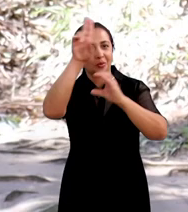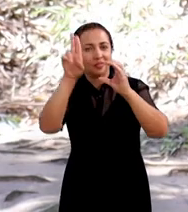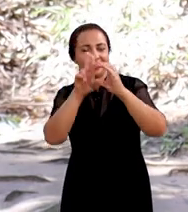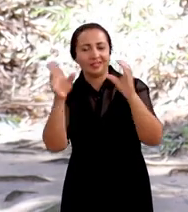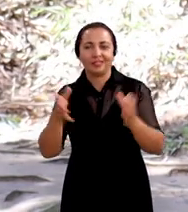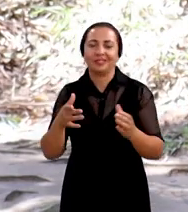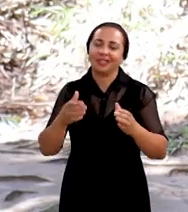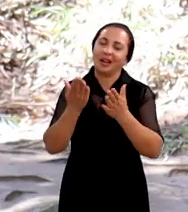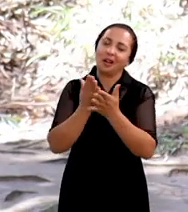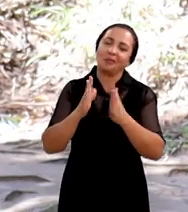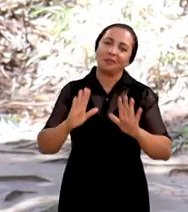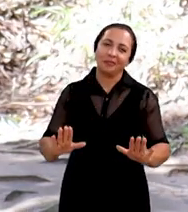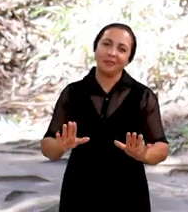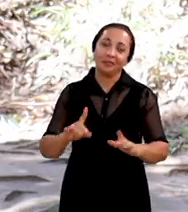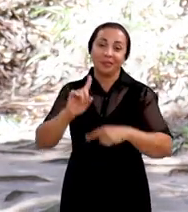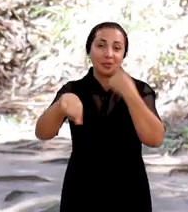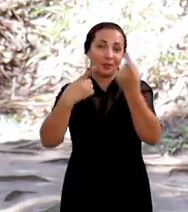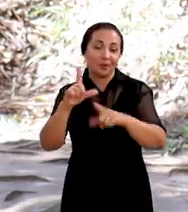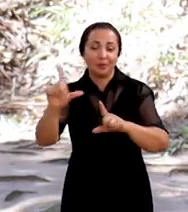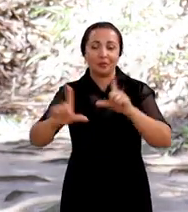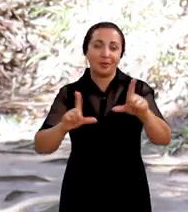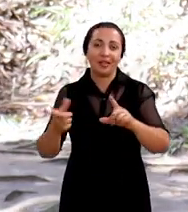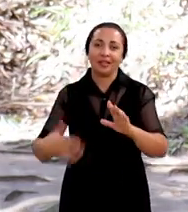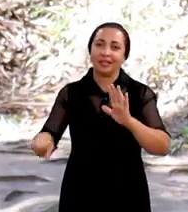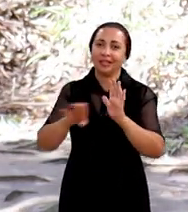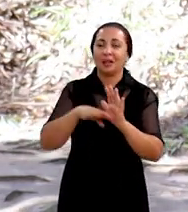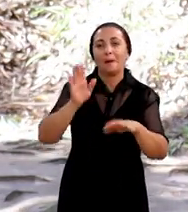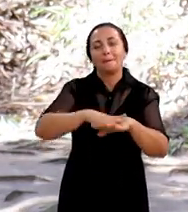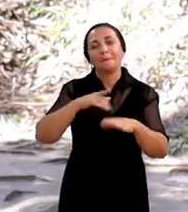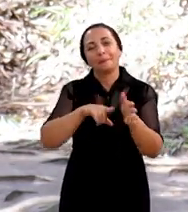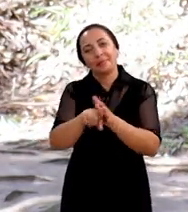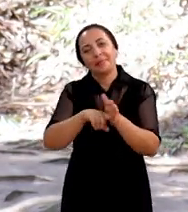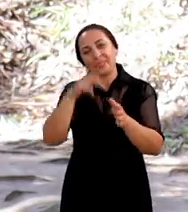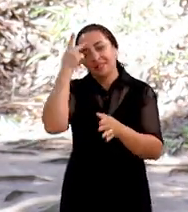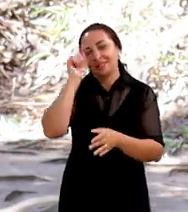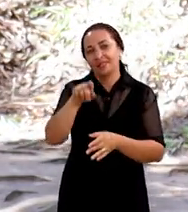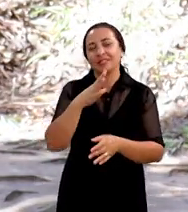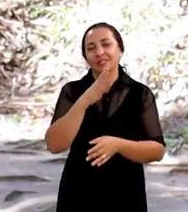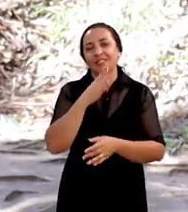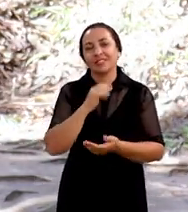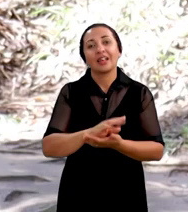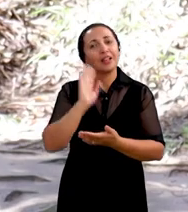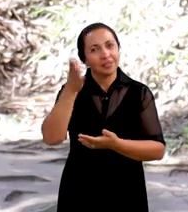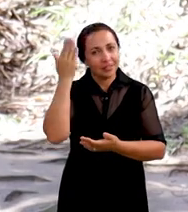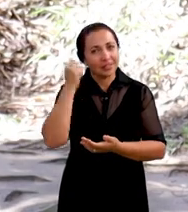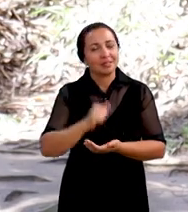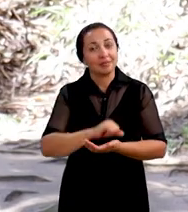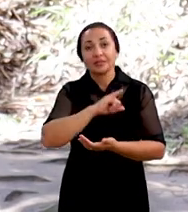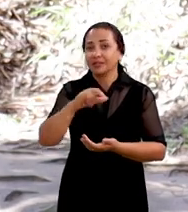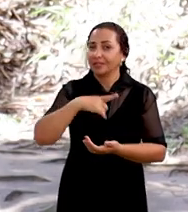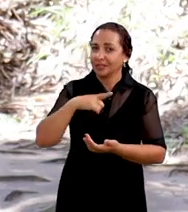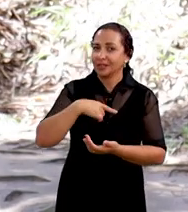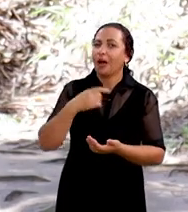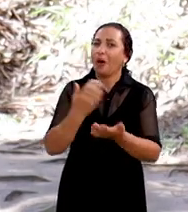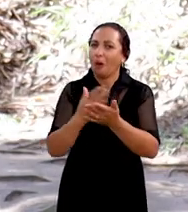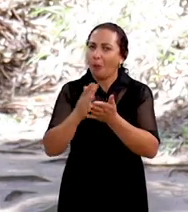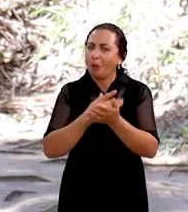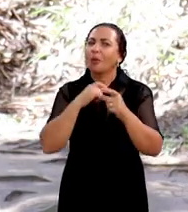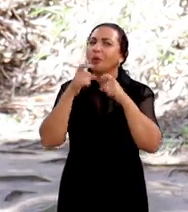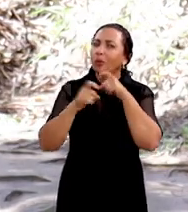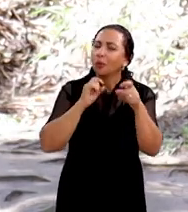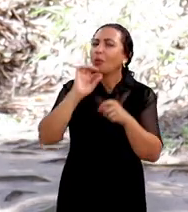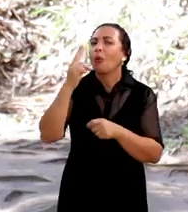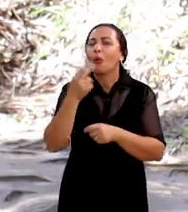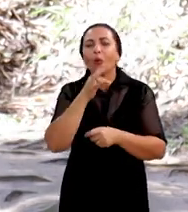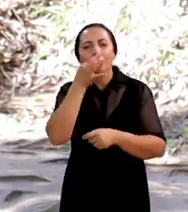e a universiência de hoje fica por aqui no próximo programa traremos mais pesquisas para você conhecer e já sabe se você tem uma